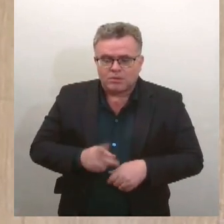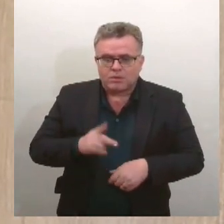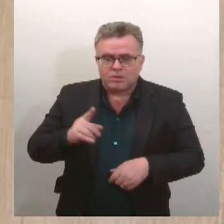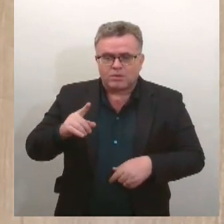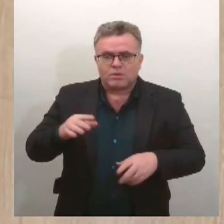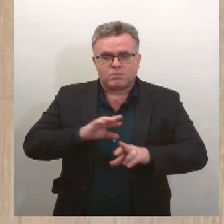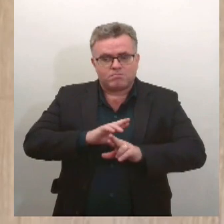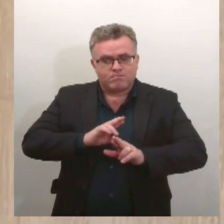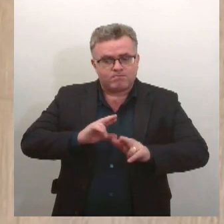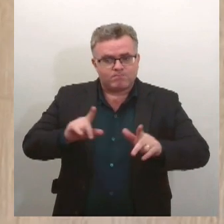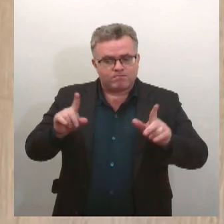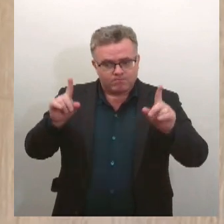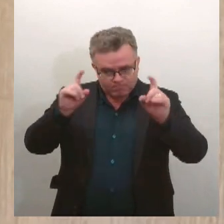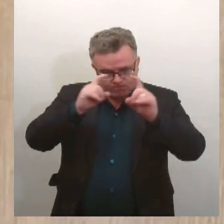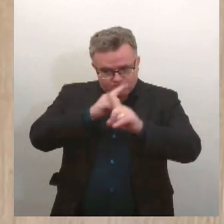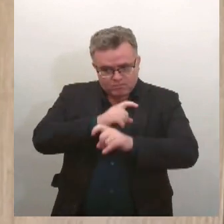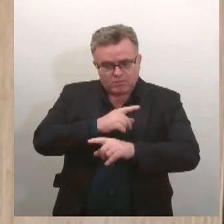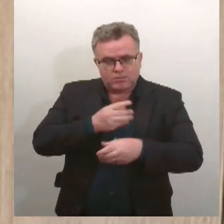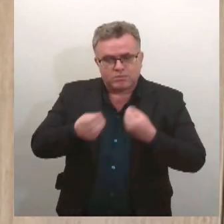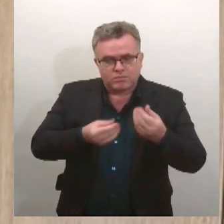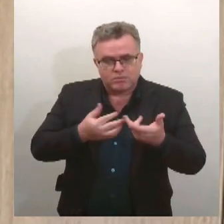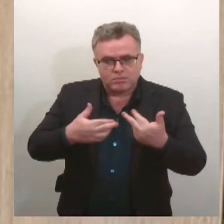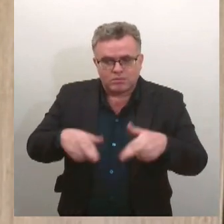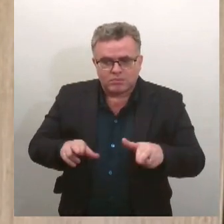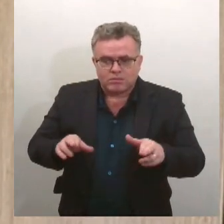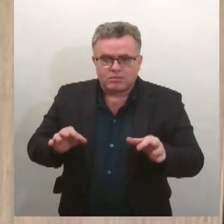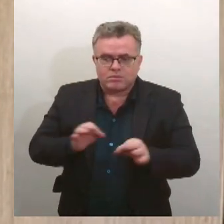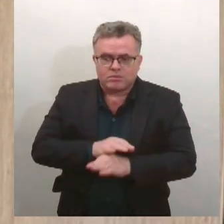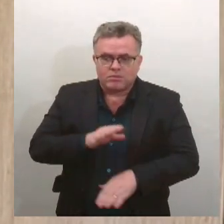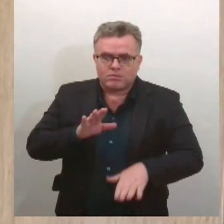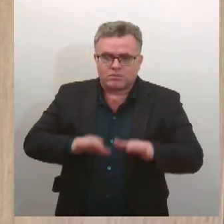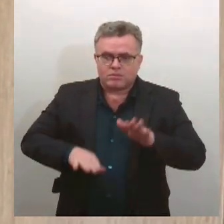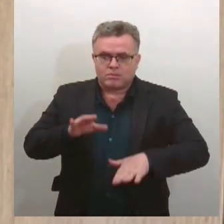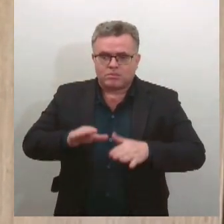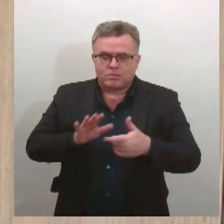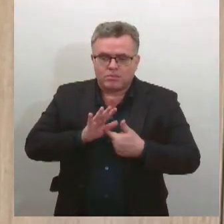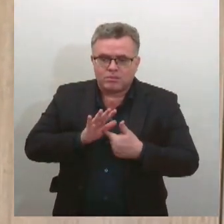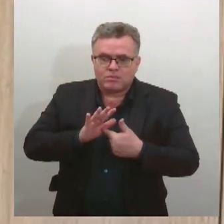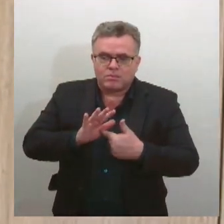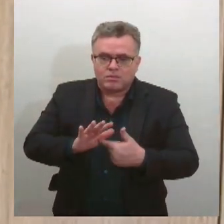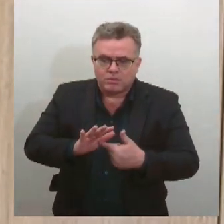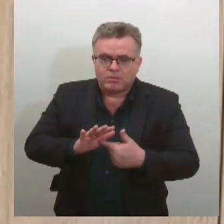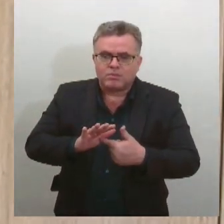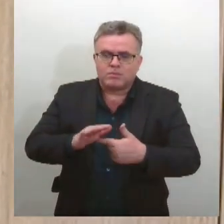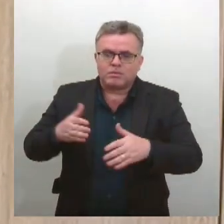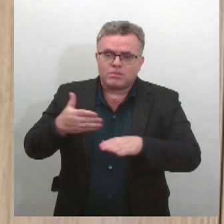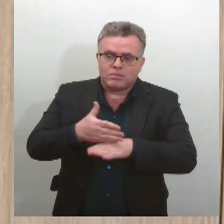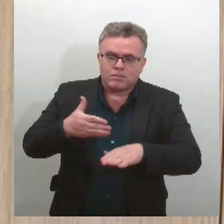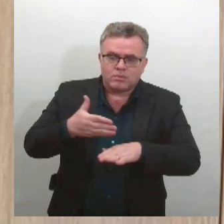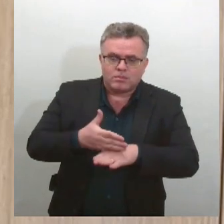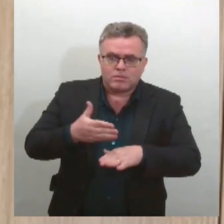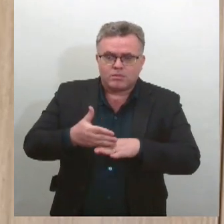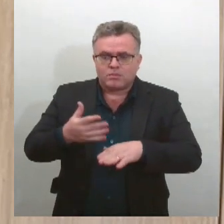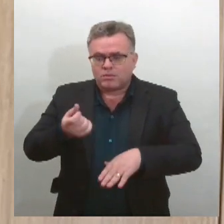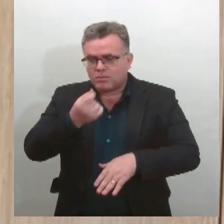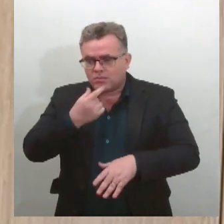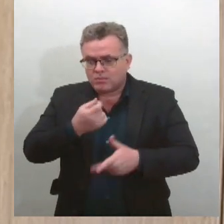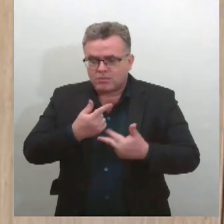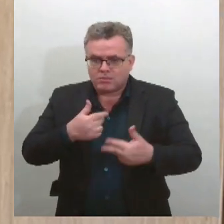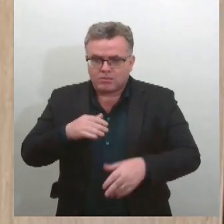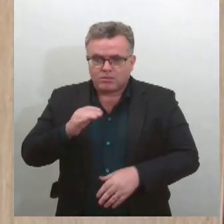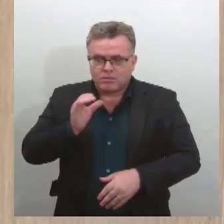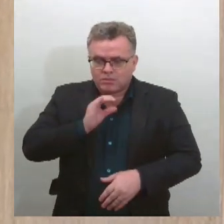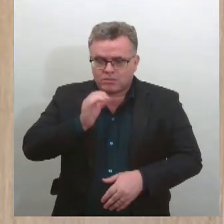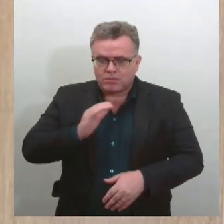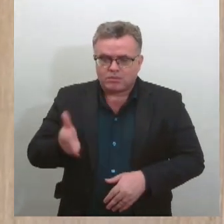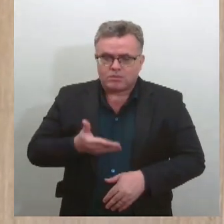diagnósticos de doença. Às vezes você tem um sintoma febril e você tem acesso a esse medicamento de forma rápida. A gente sabe que